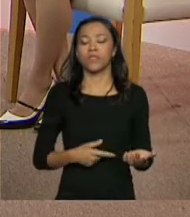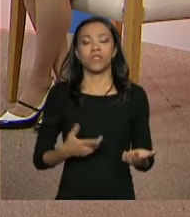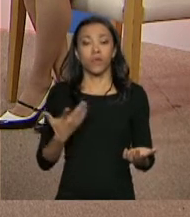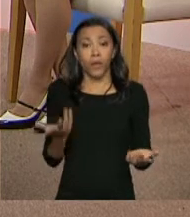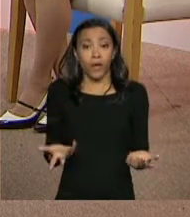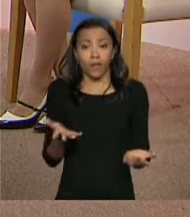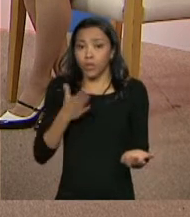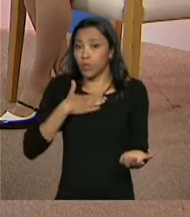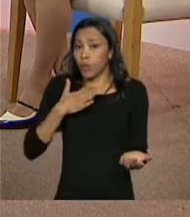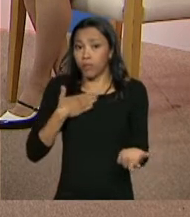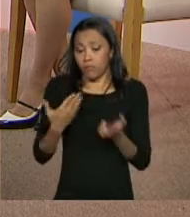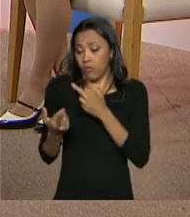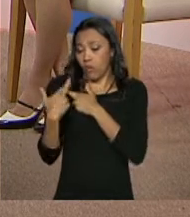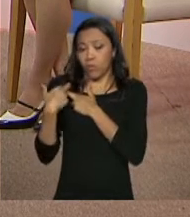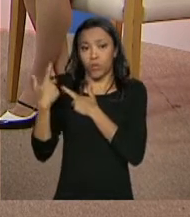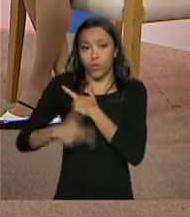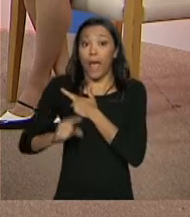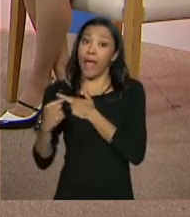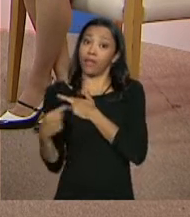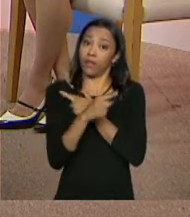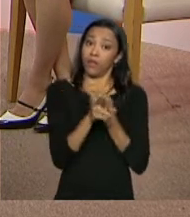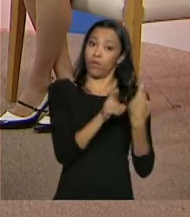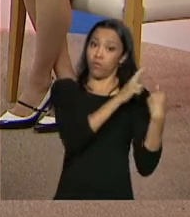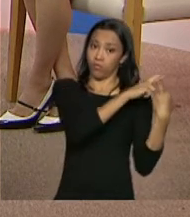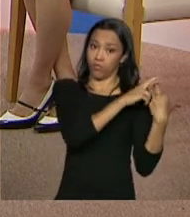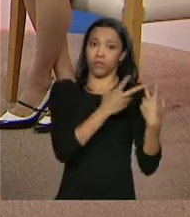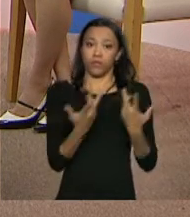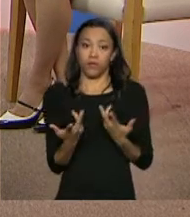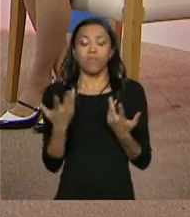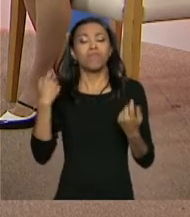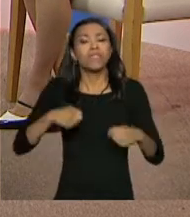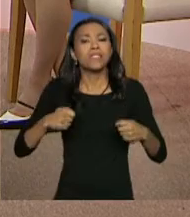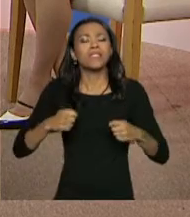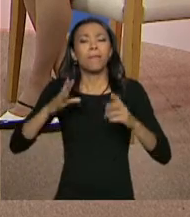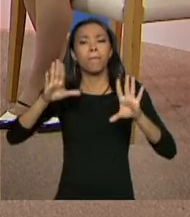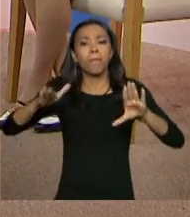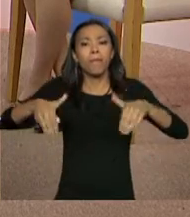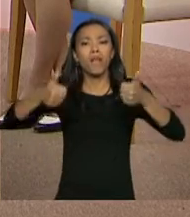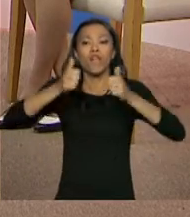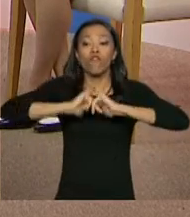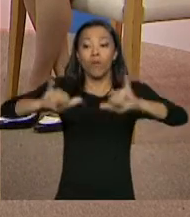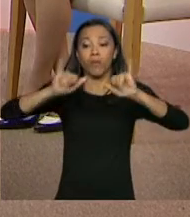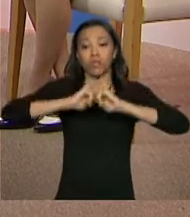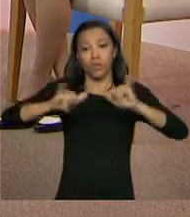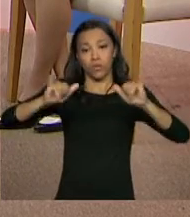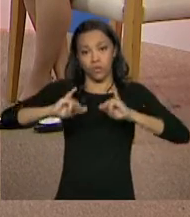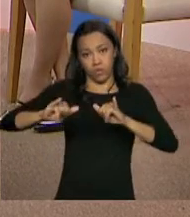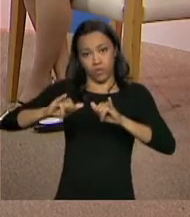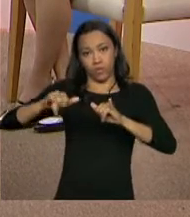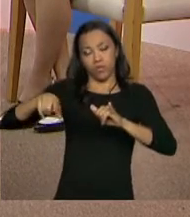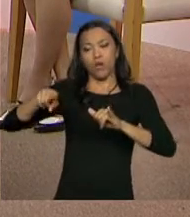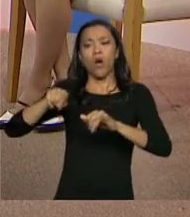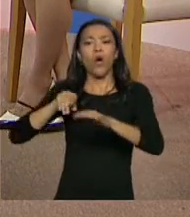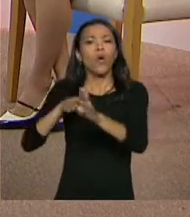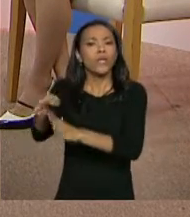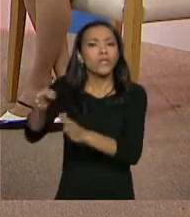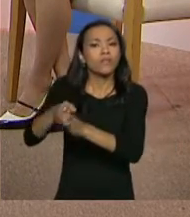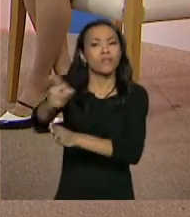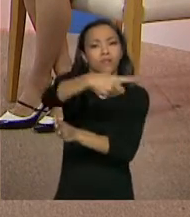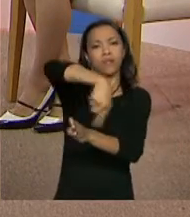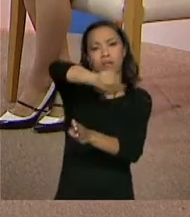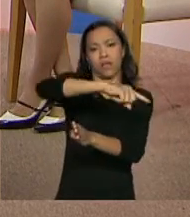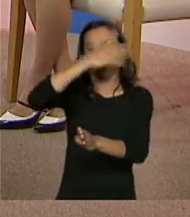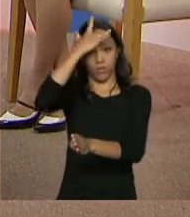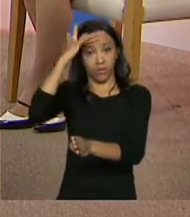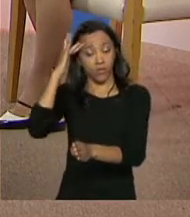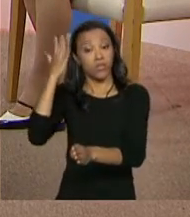não são suas, sobrecarrega, né? A gente precisa melhorar a informação do cidadão, para que ele saiba quais os programas que ele tem acesso, que o próprio